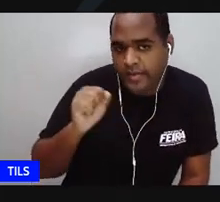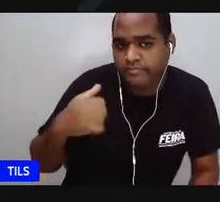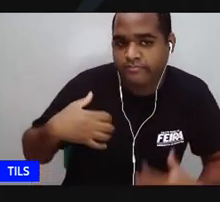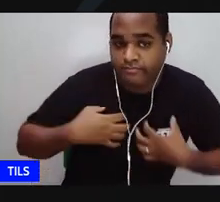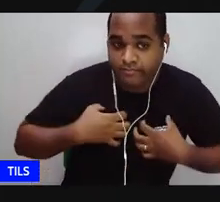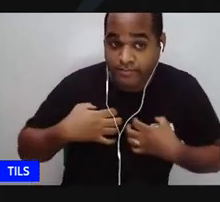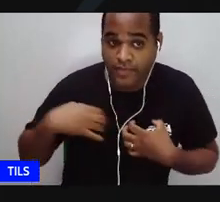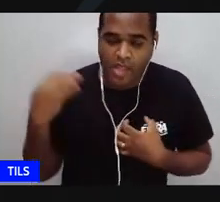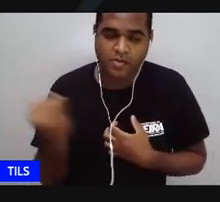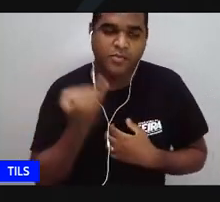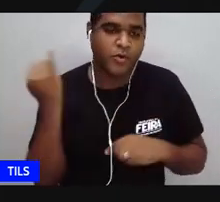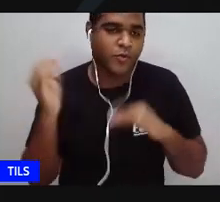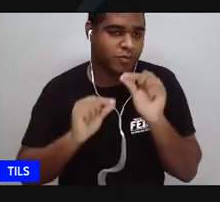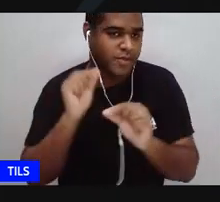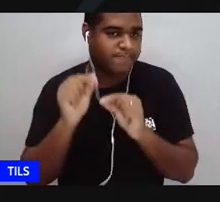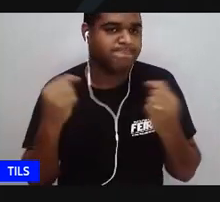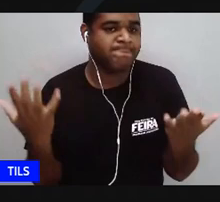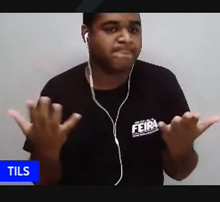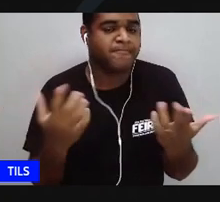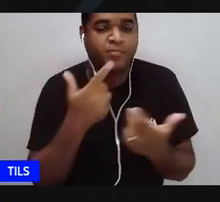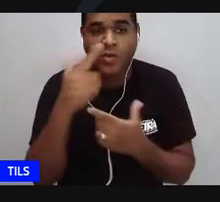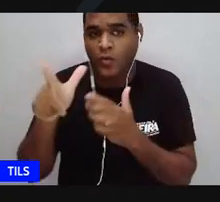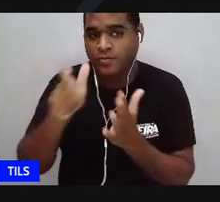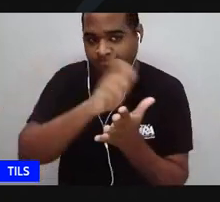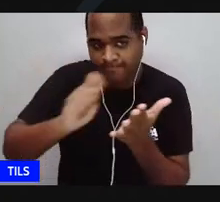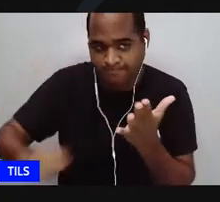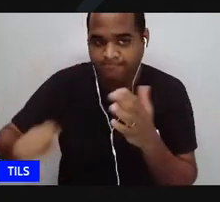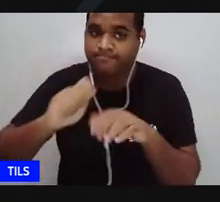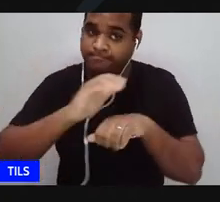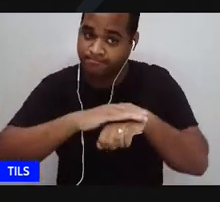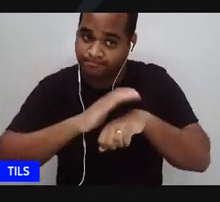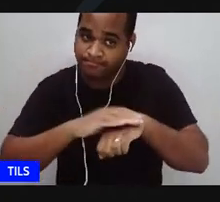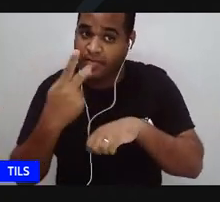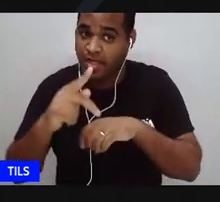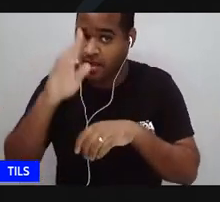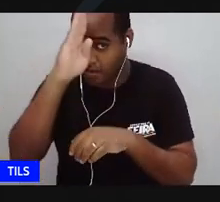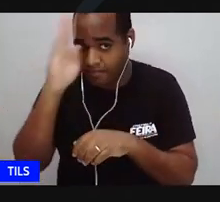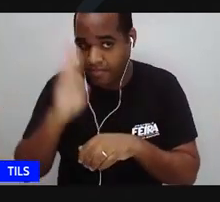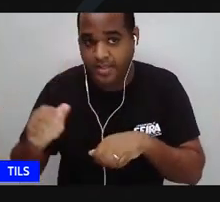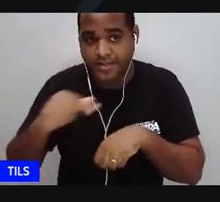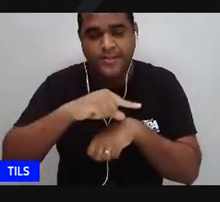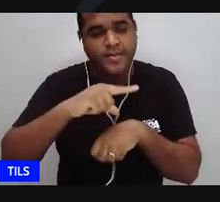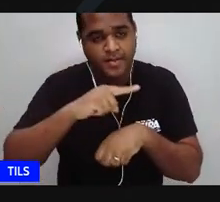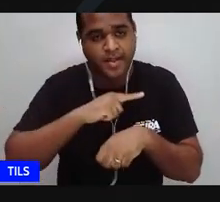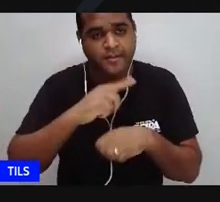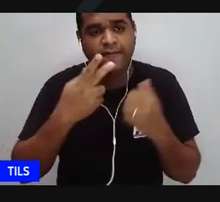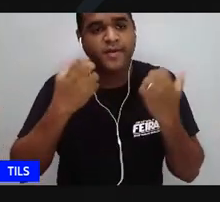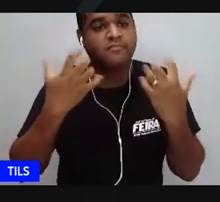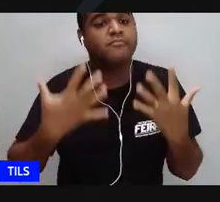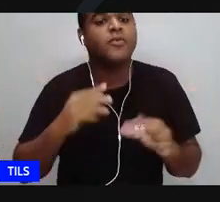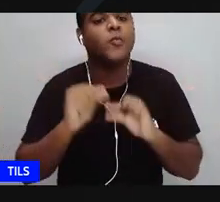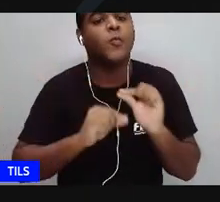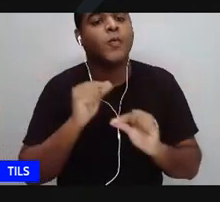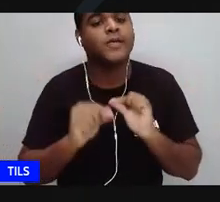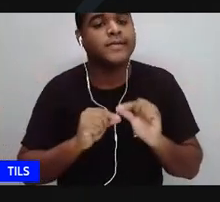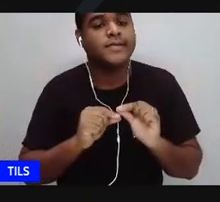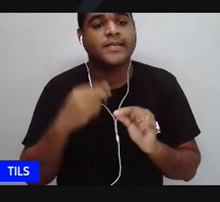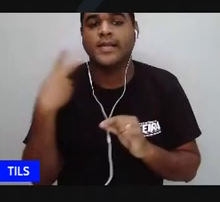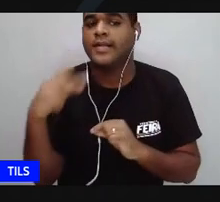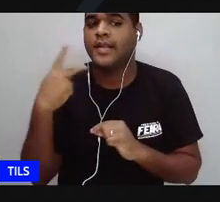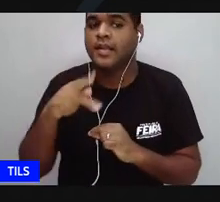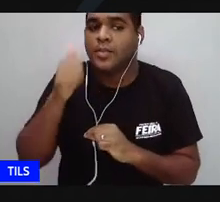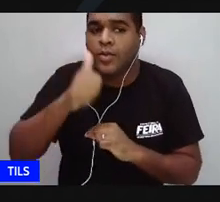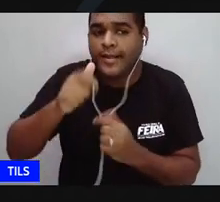coisa importante, nós temos outros escritores e escritoras no Brasil que têm isso também, que é o quê? É a mulher